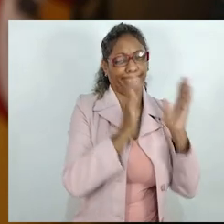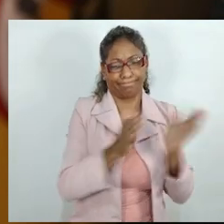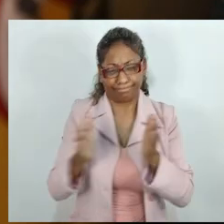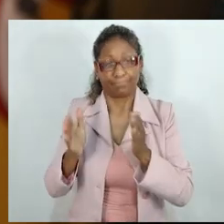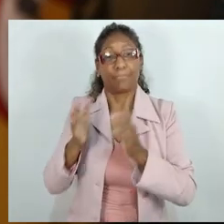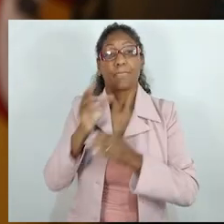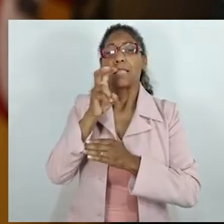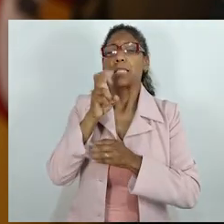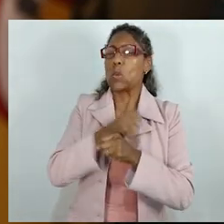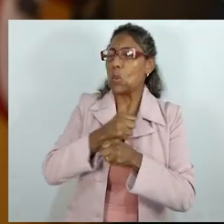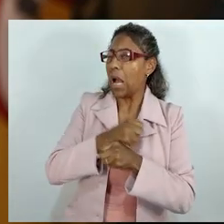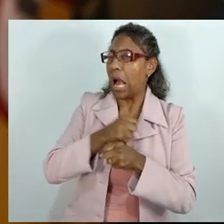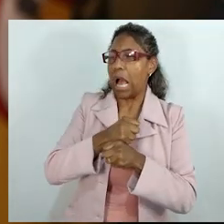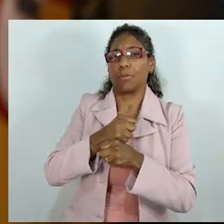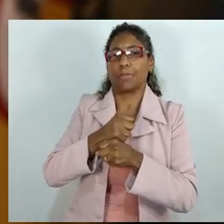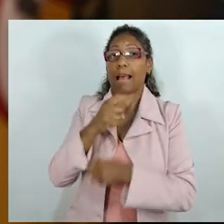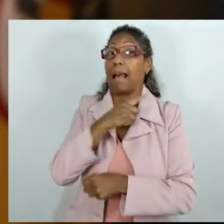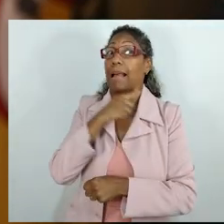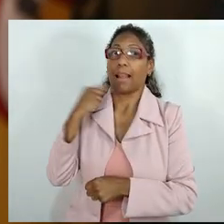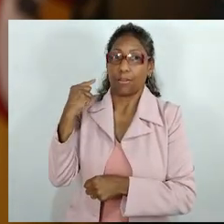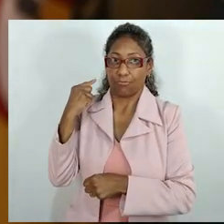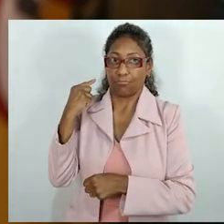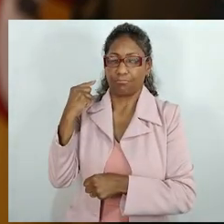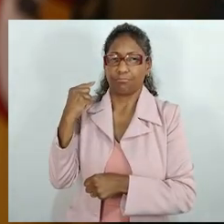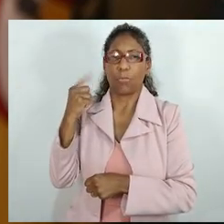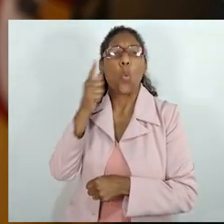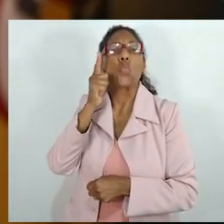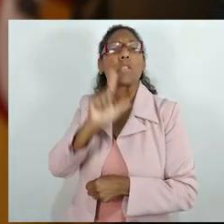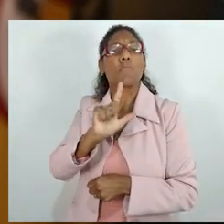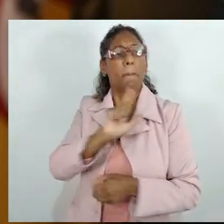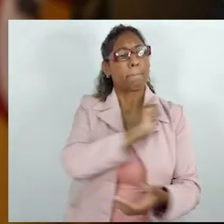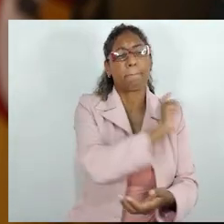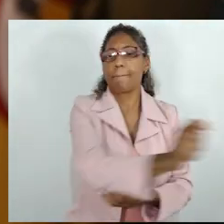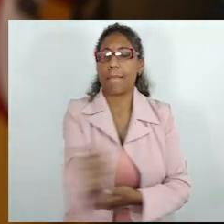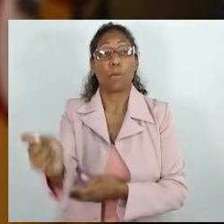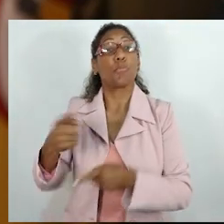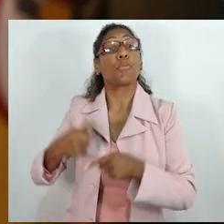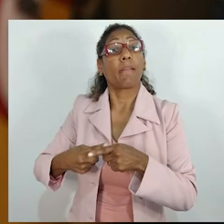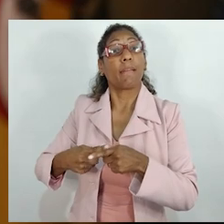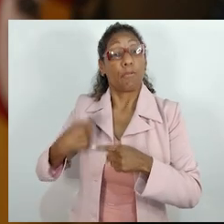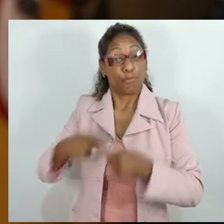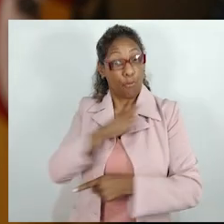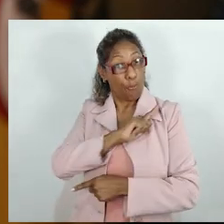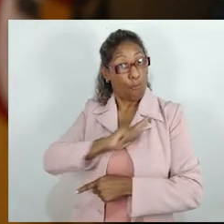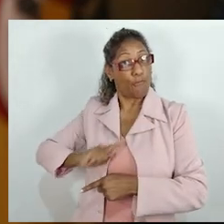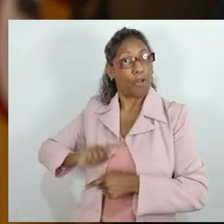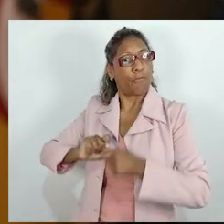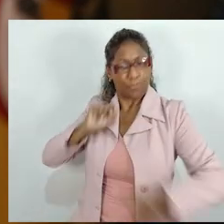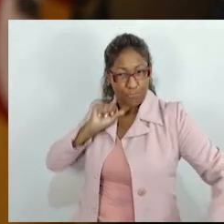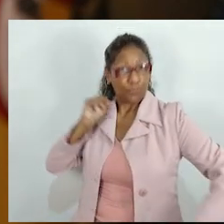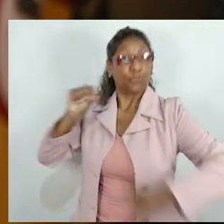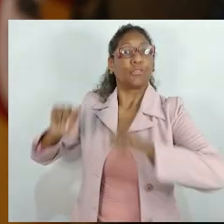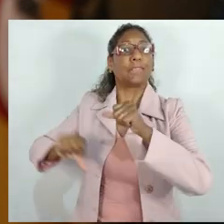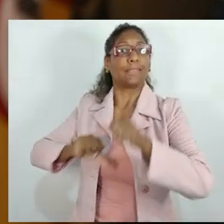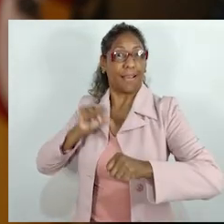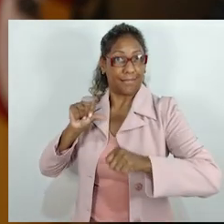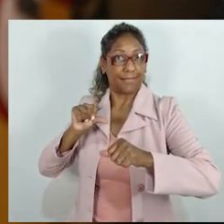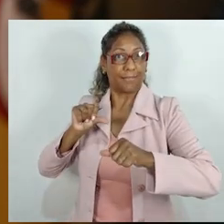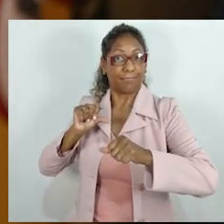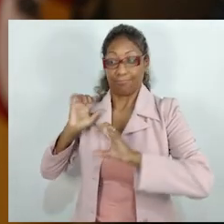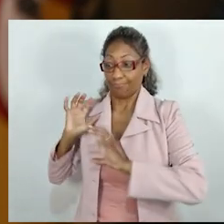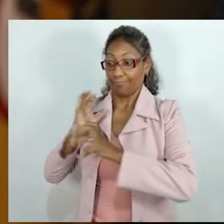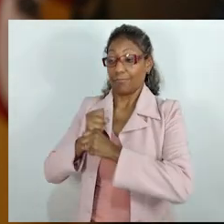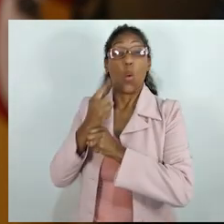dia, depois de quase cinco anos de atraso. A retomada só foi possível porque o nosso governo fez uma série de reformas